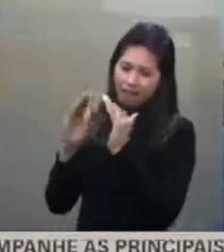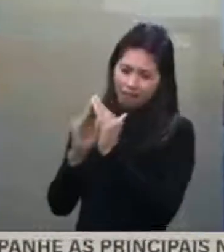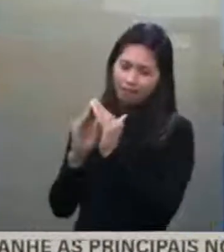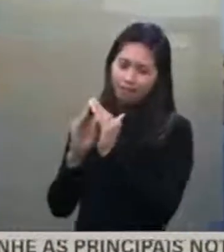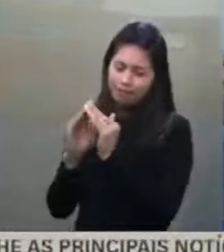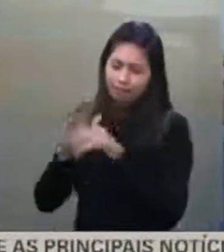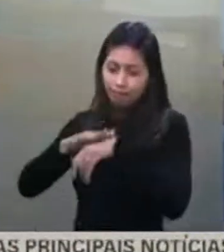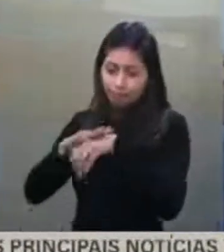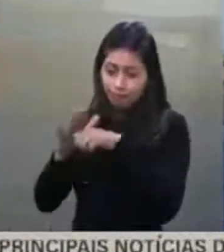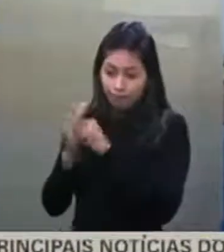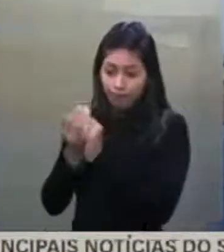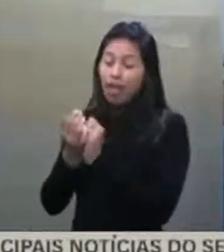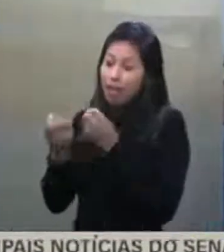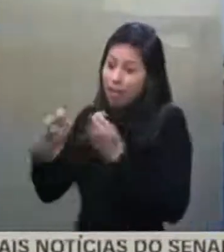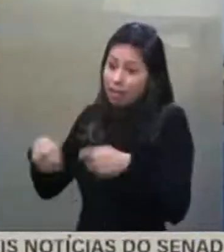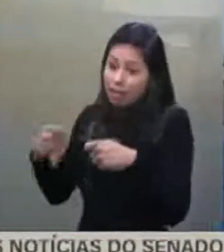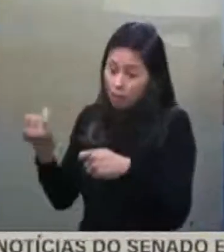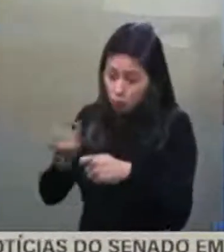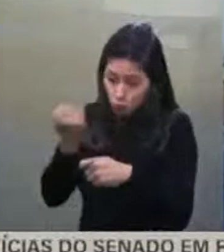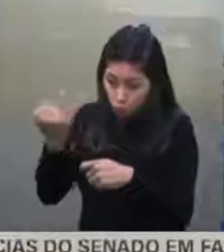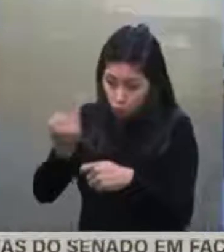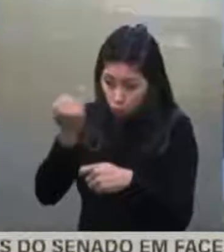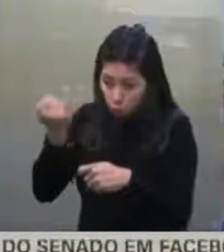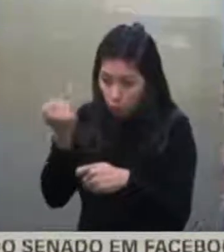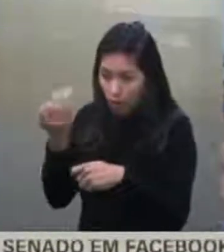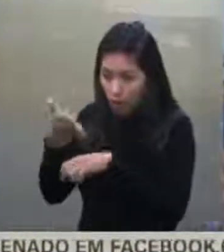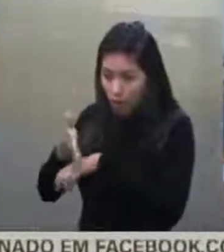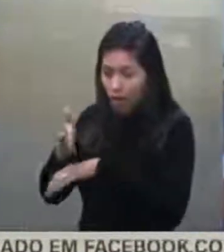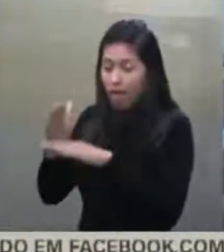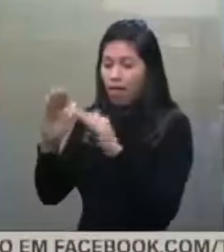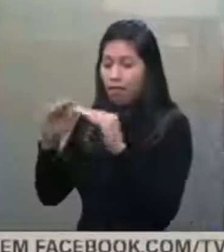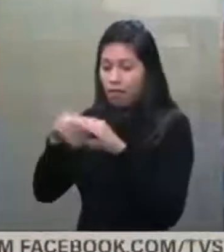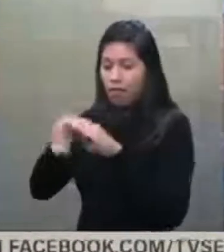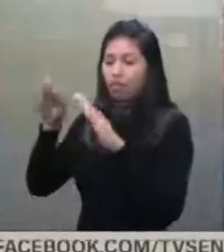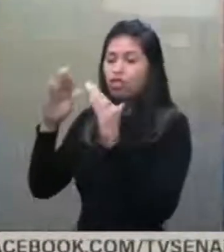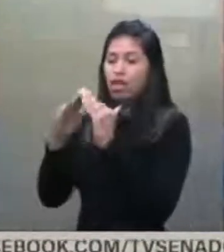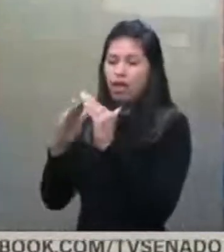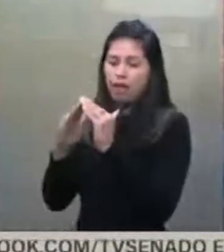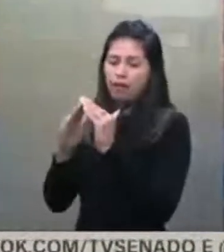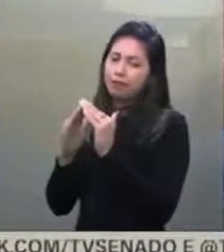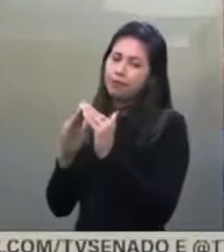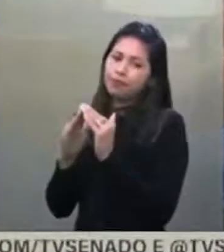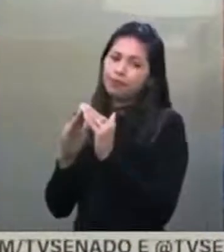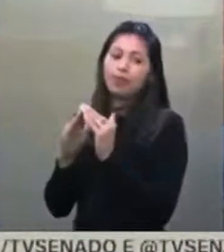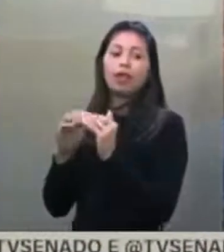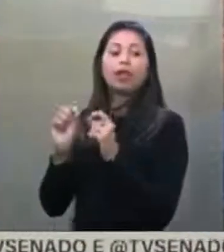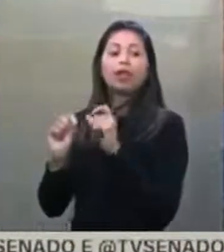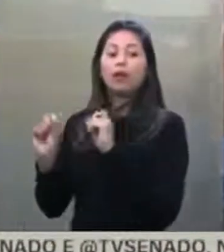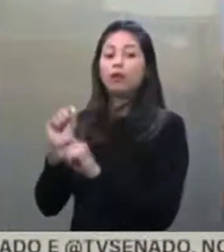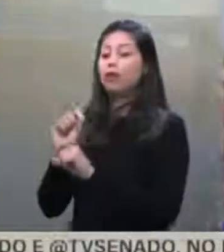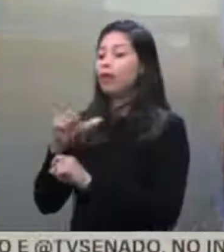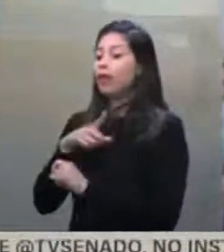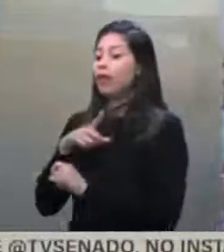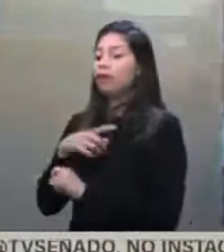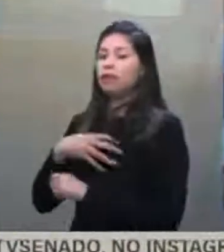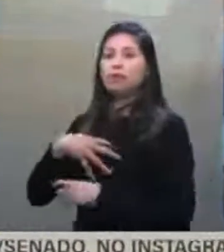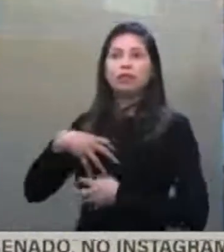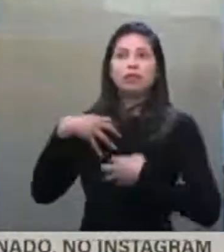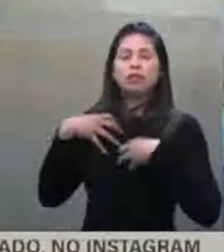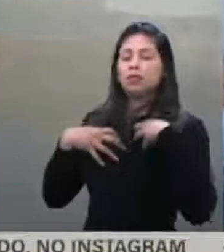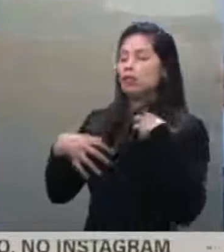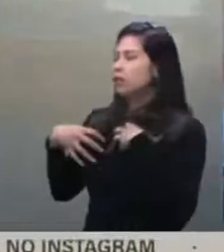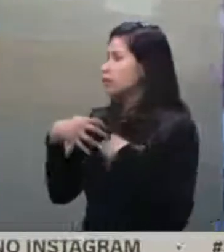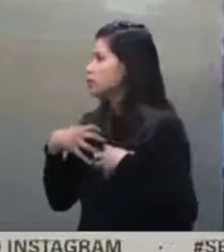que ficasse ali no início, que isso gerou um momento de tensão muito grande